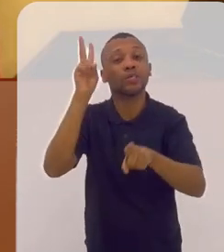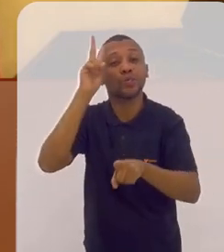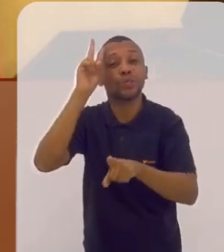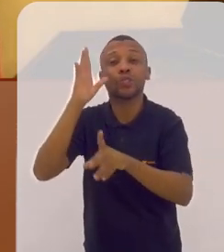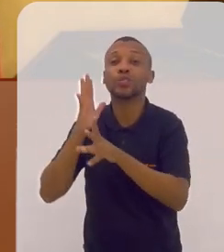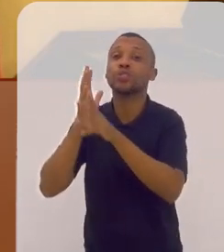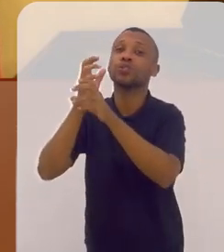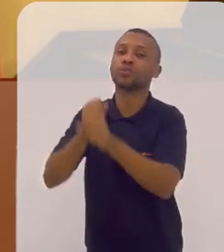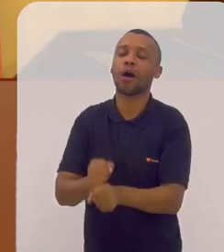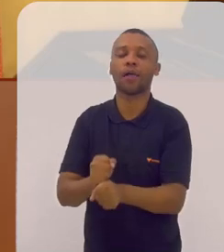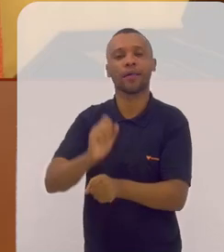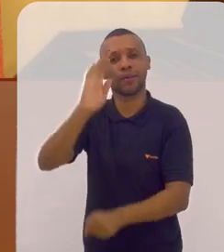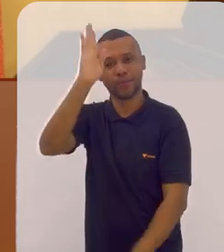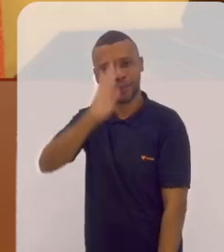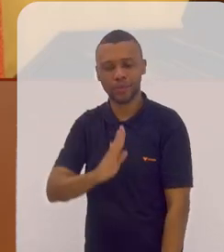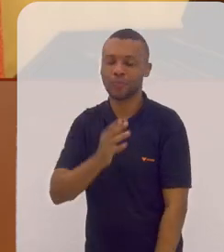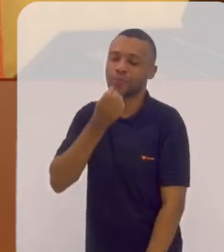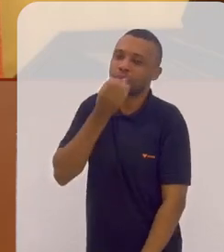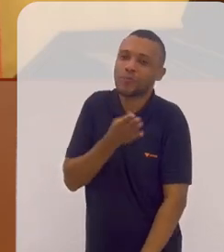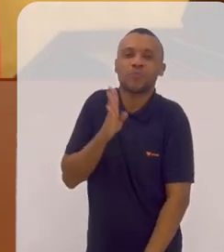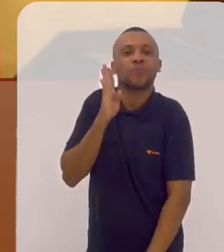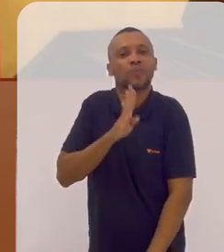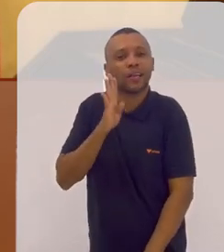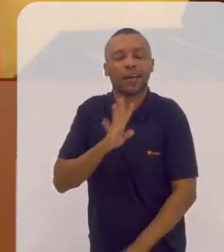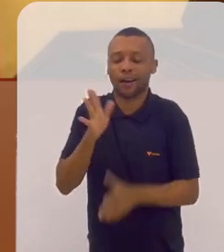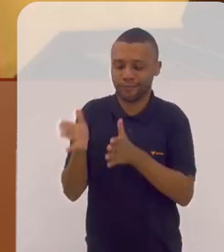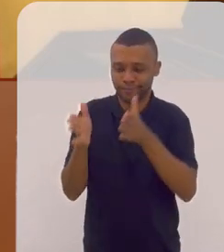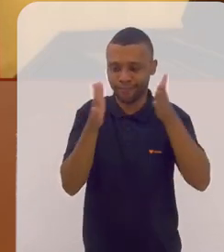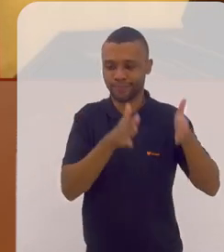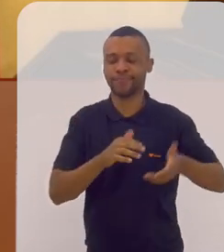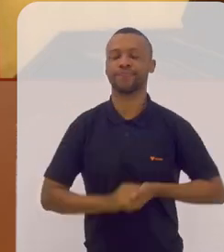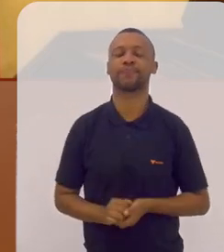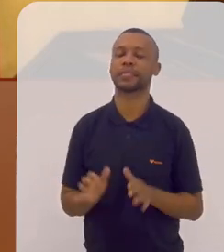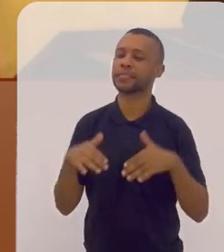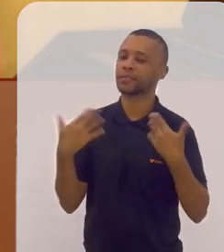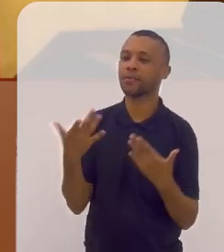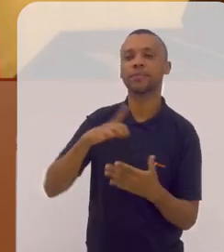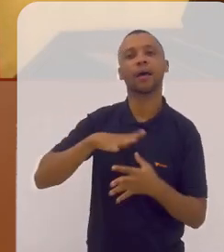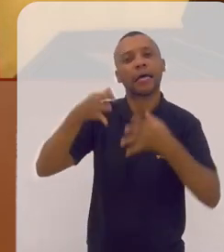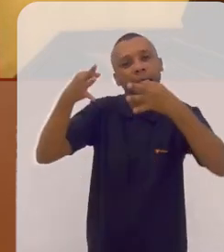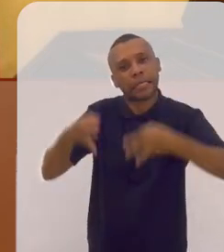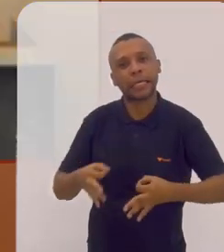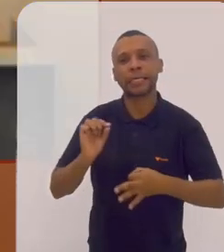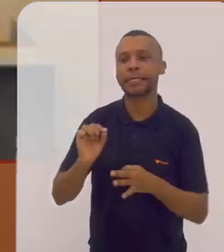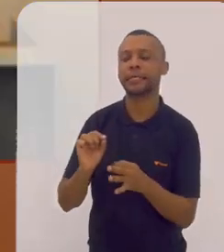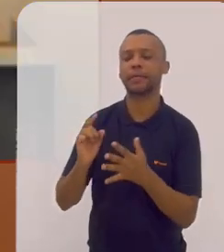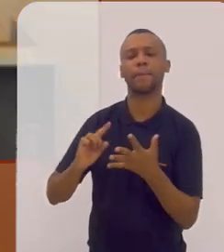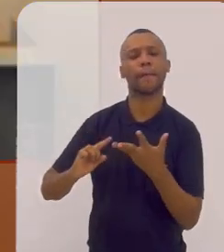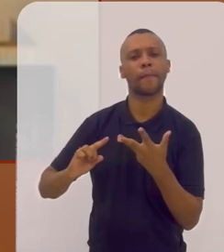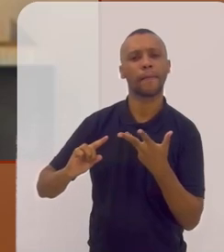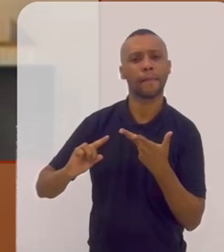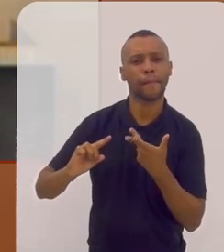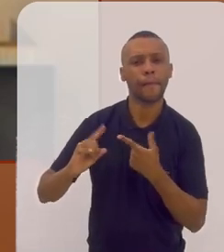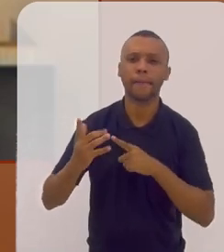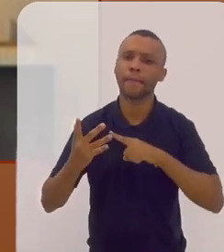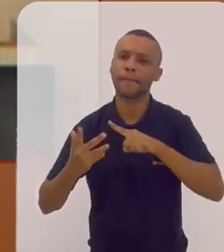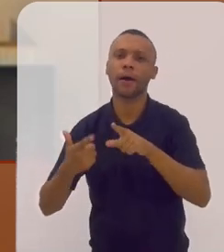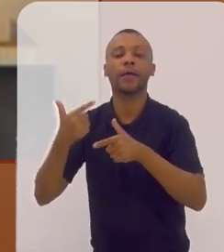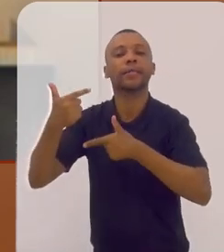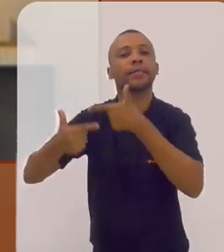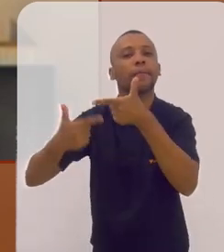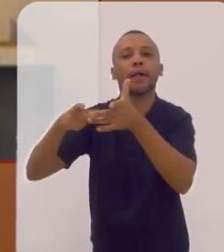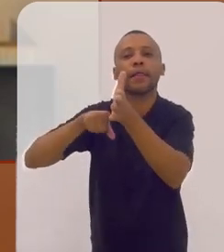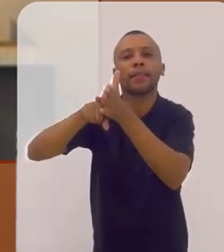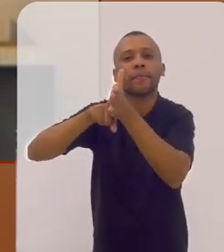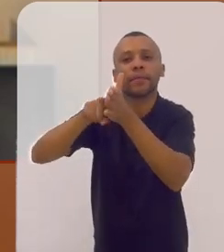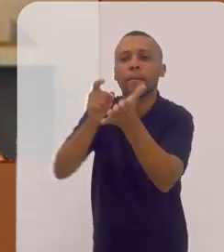história brasileira muito legal e aí, Rosana com certeza todo esse trabalho toda